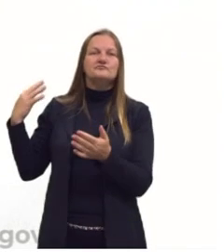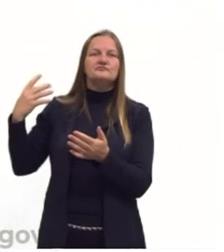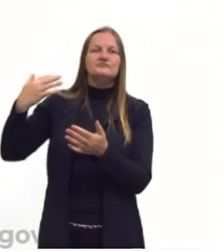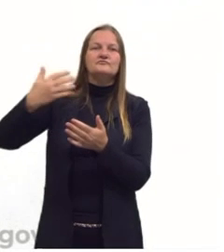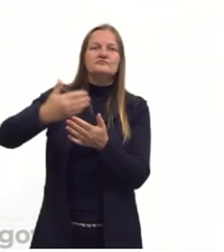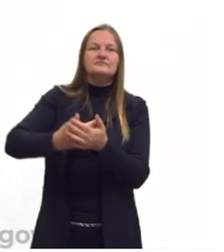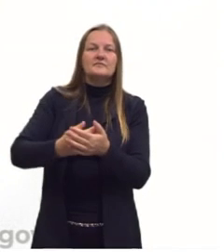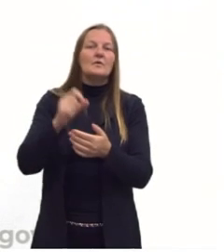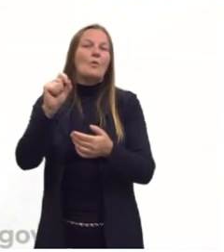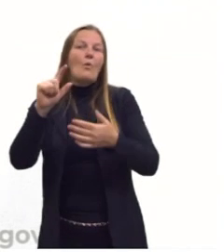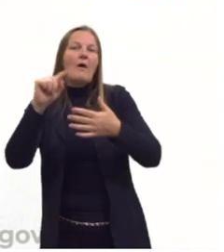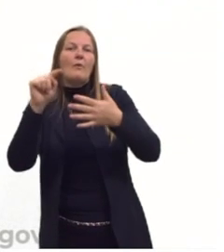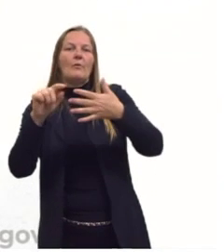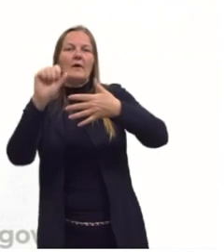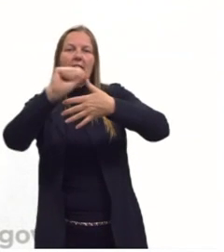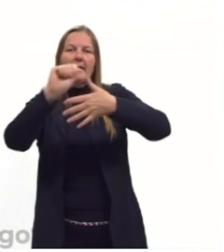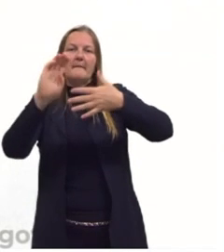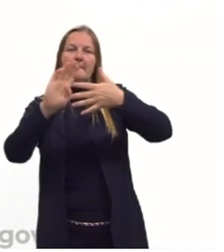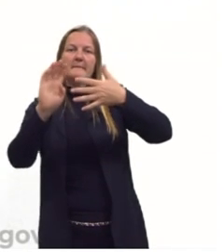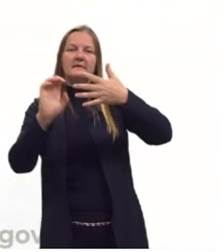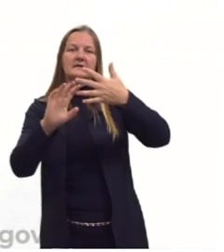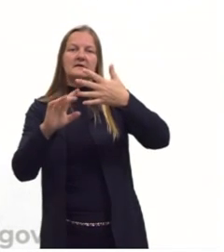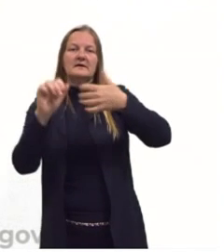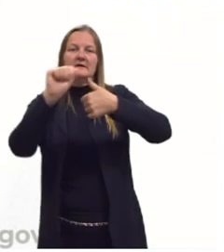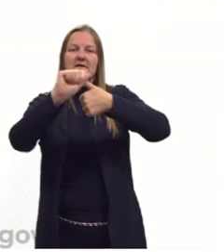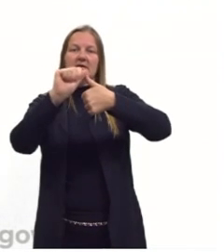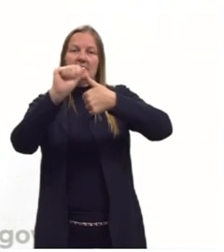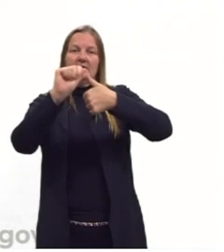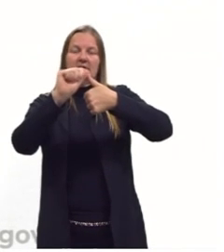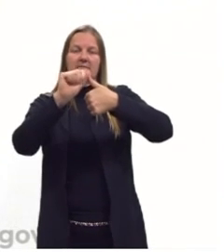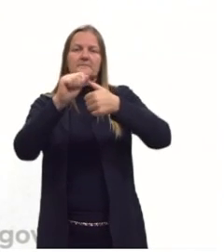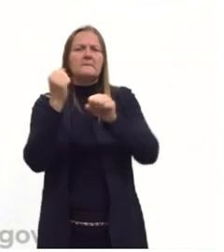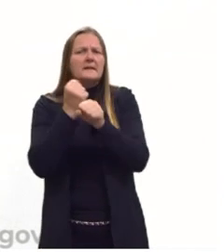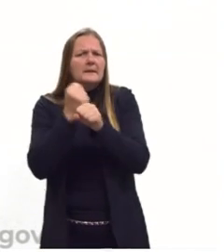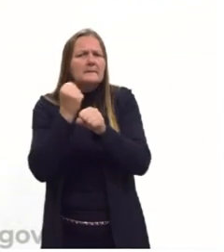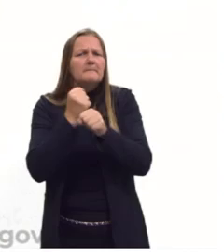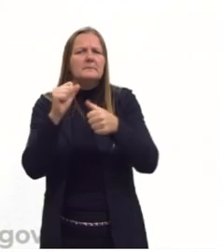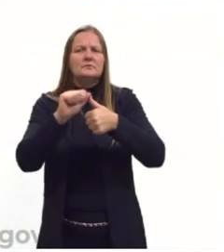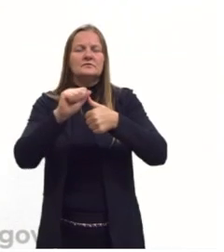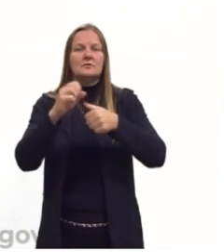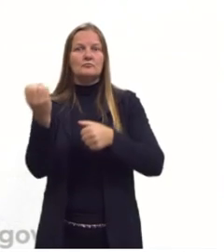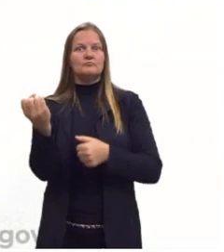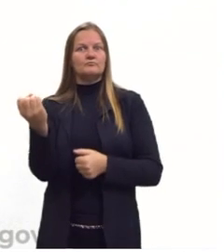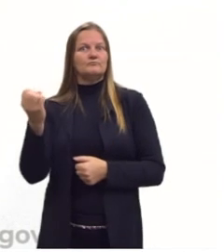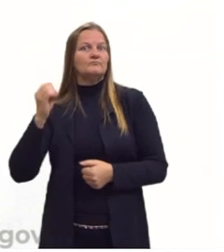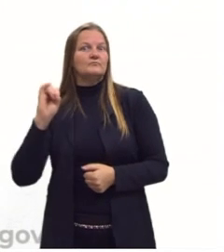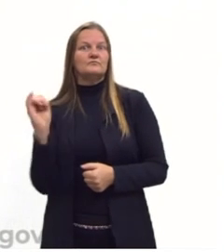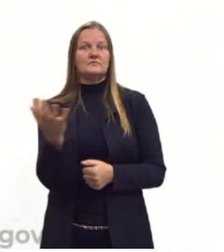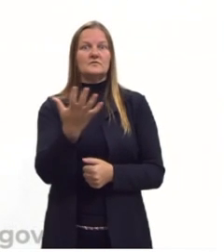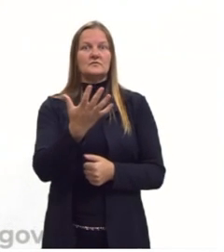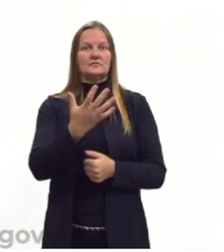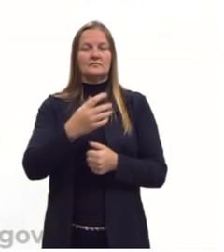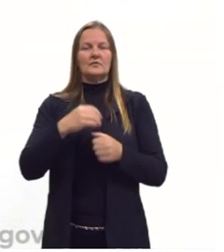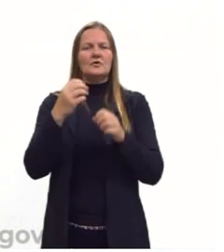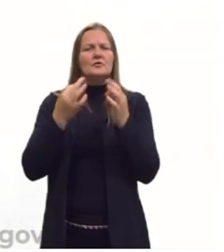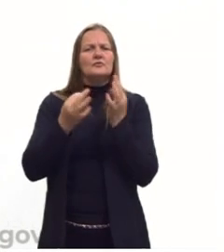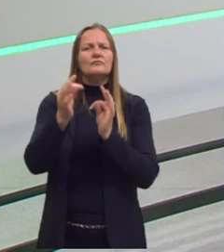alternativa que mostra isso? Alternativa A. Produção inovadora de padrões de tecnologia.